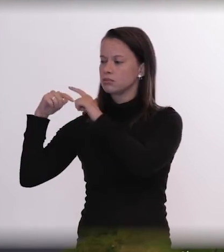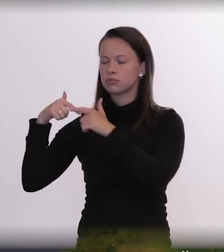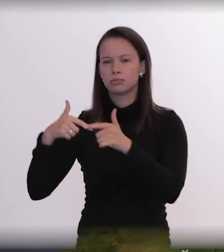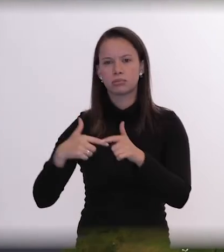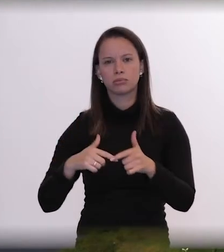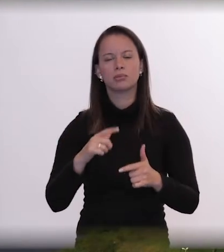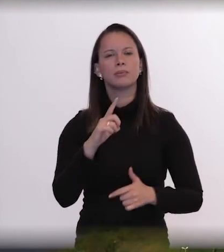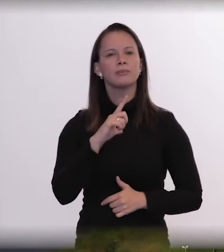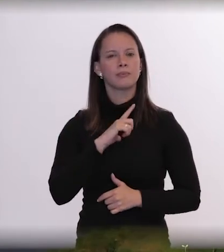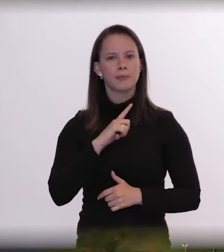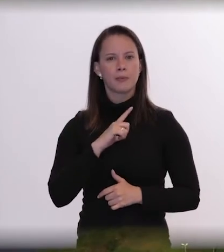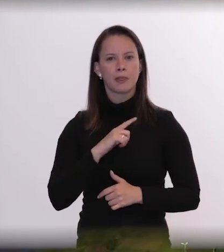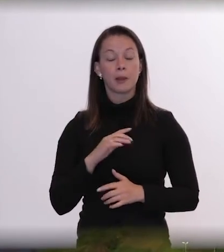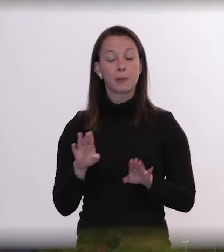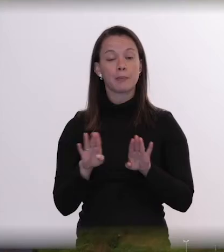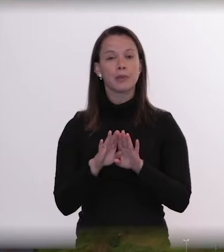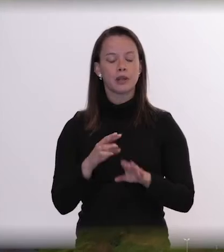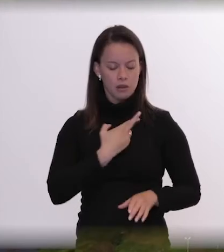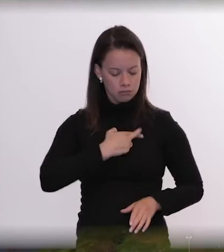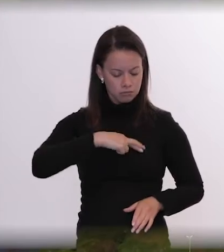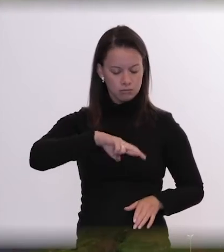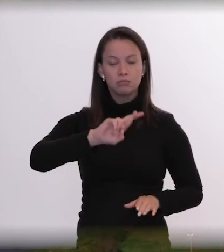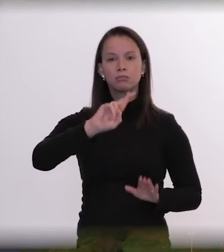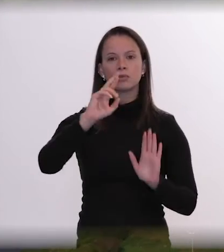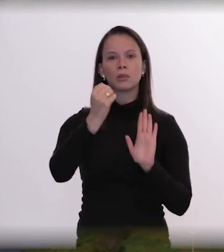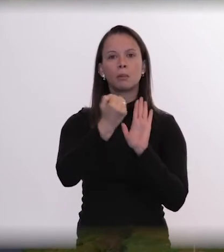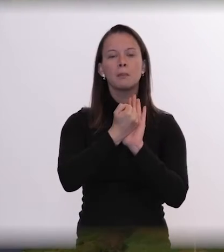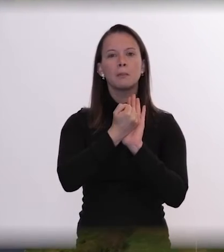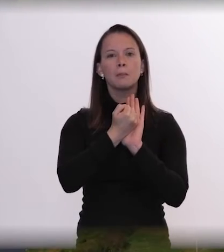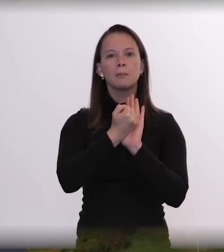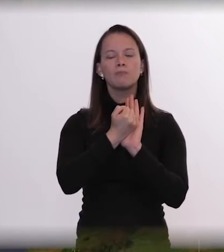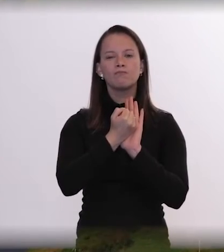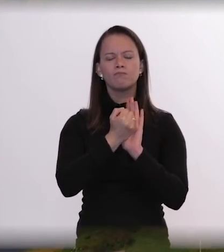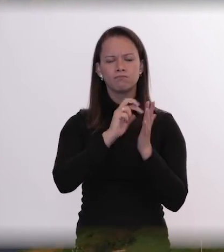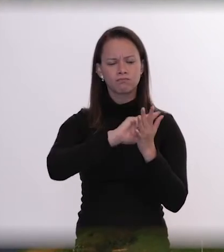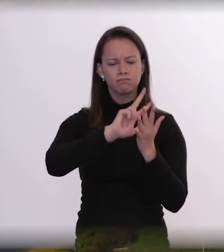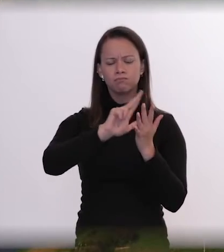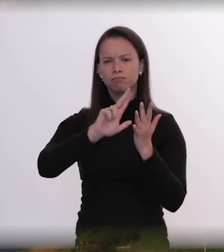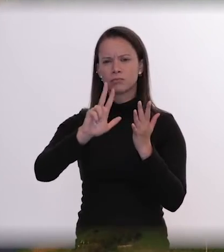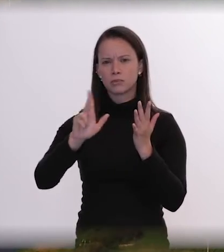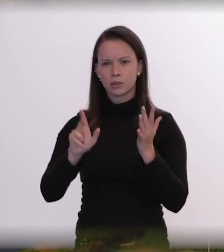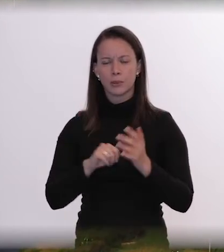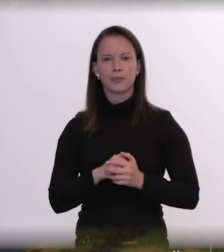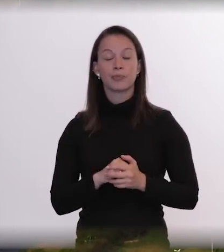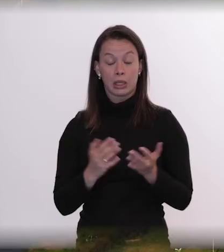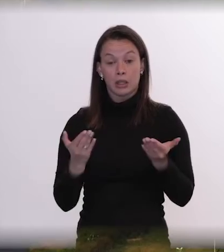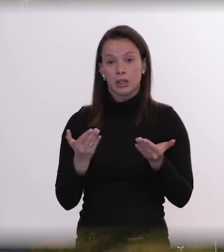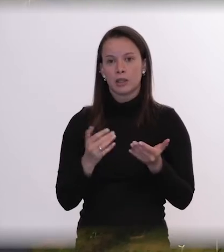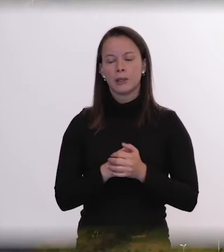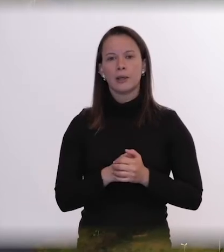uma marca religiosa muito grande em todos os sentidos. Até recentemente